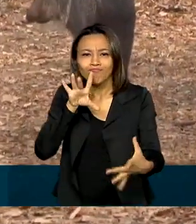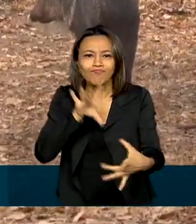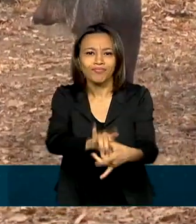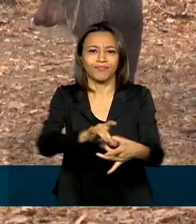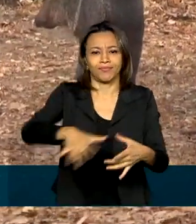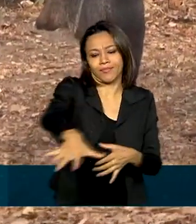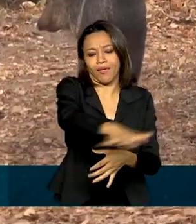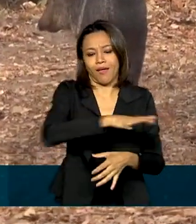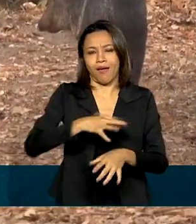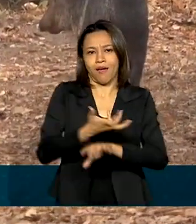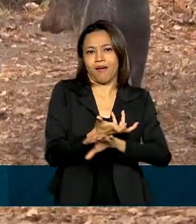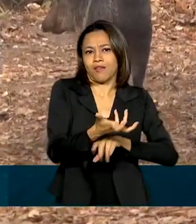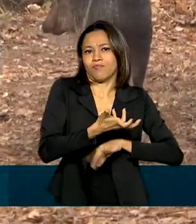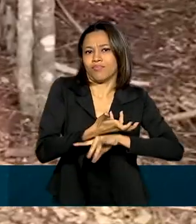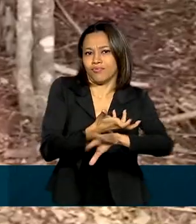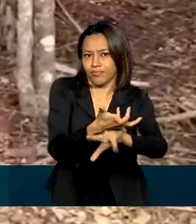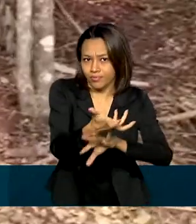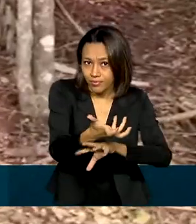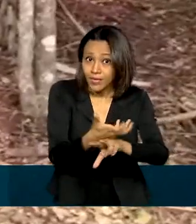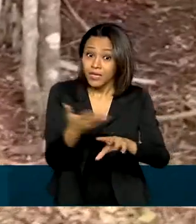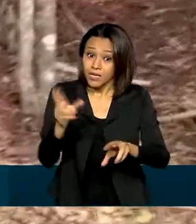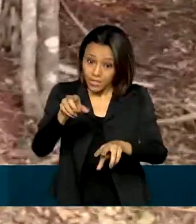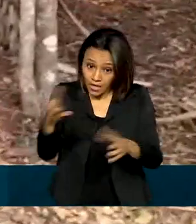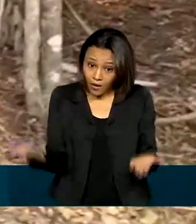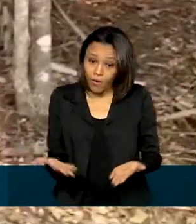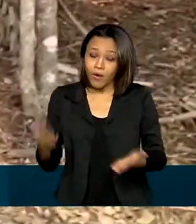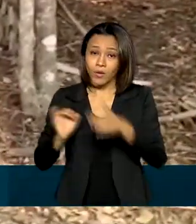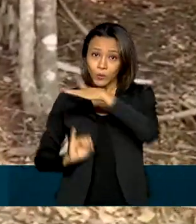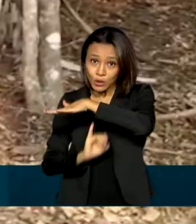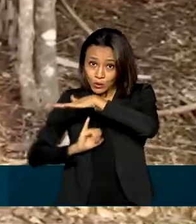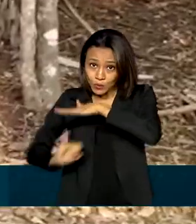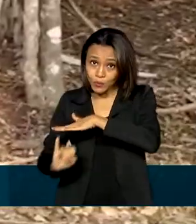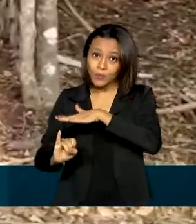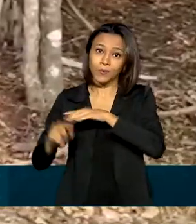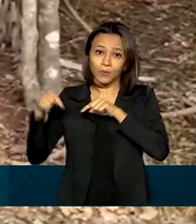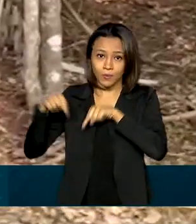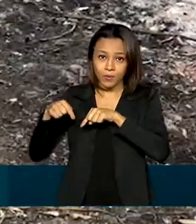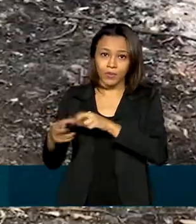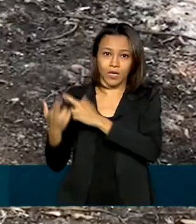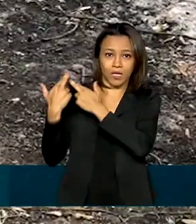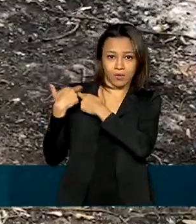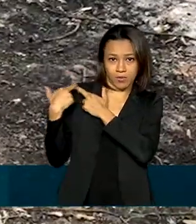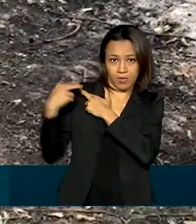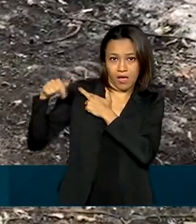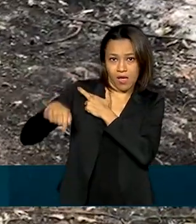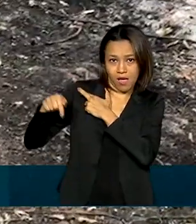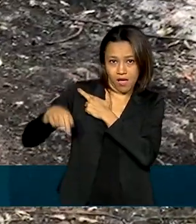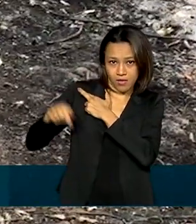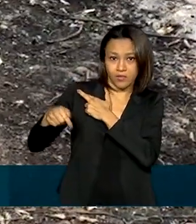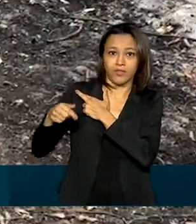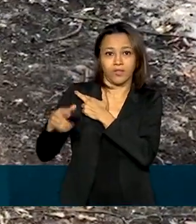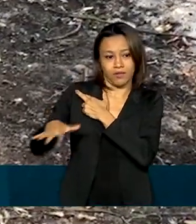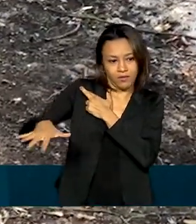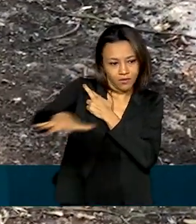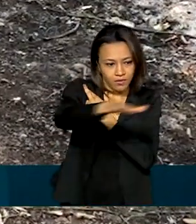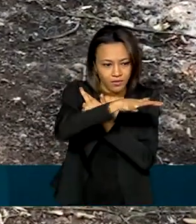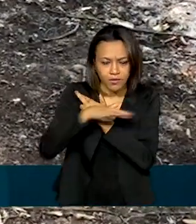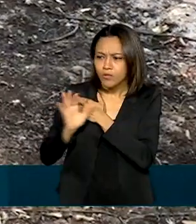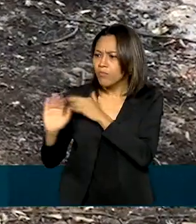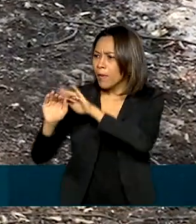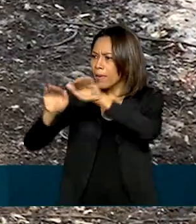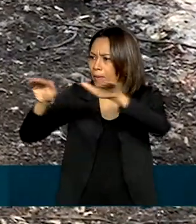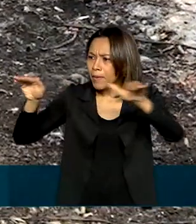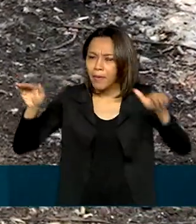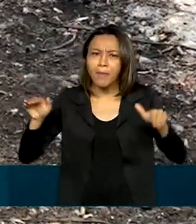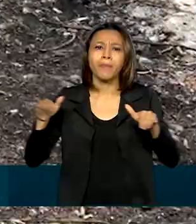causa da situação de emergência, o Instituto Sustentar de Responsabilidade Socioambiental mobilizou